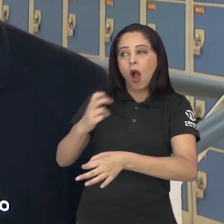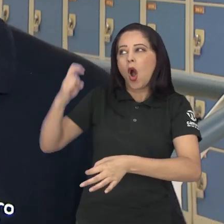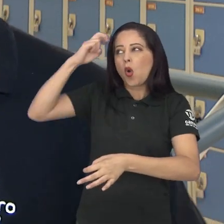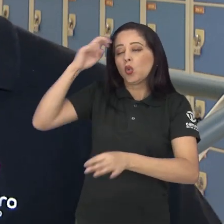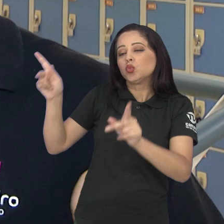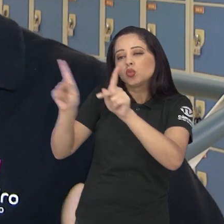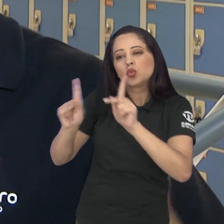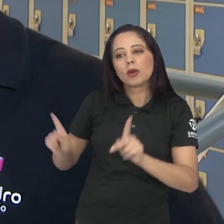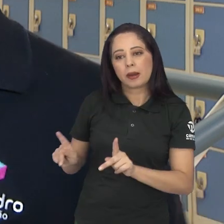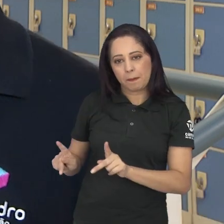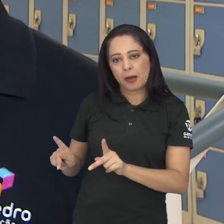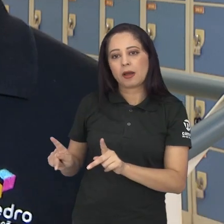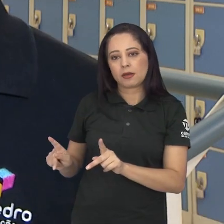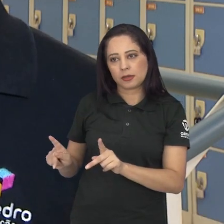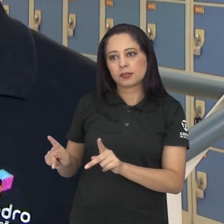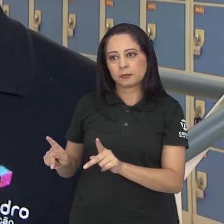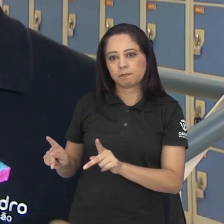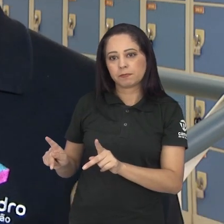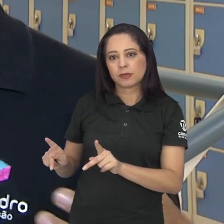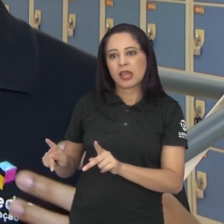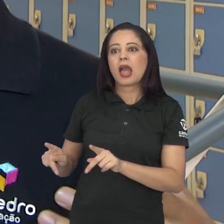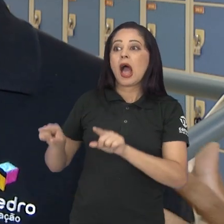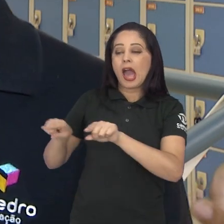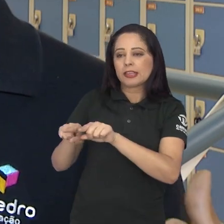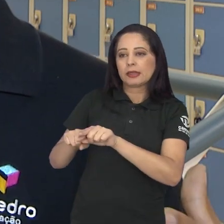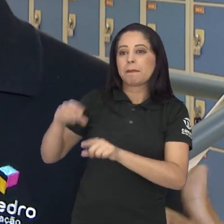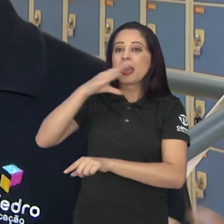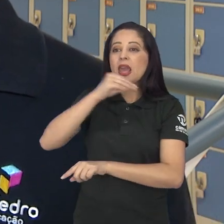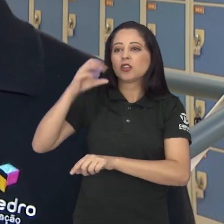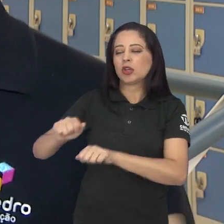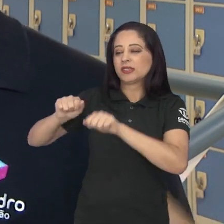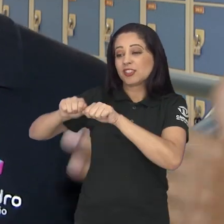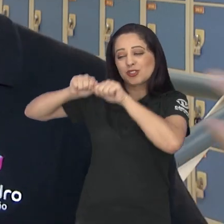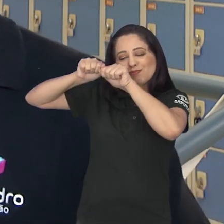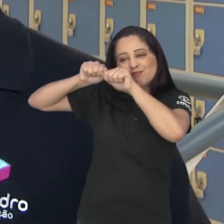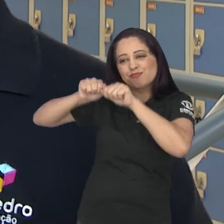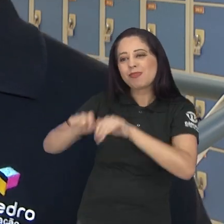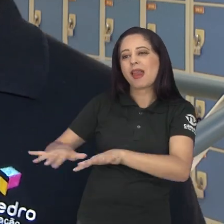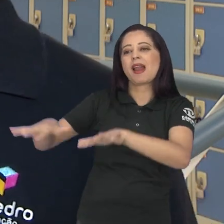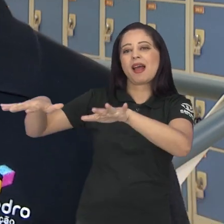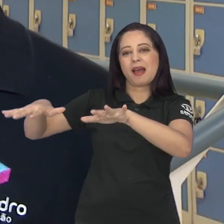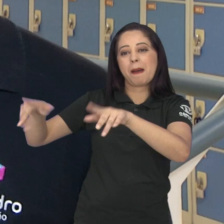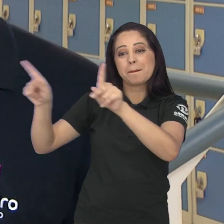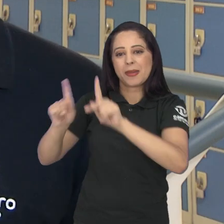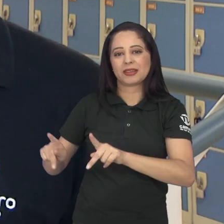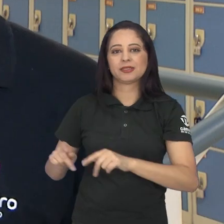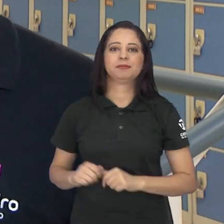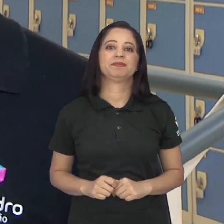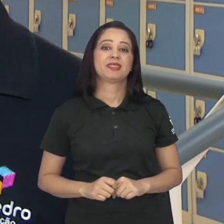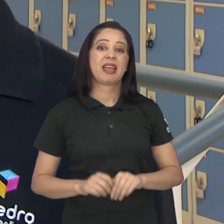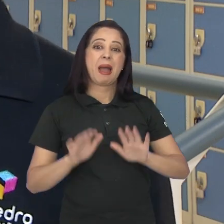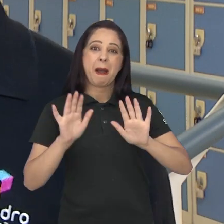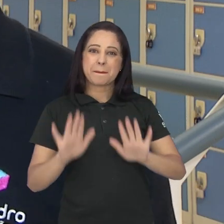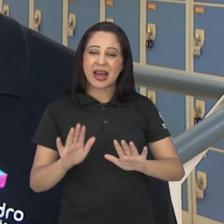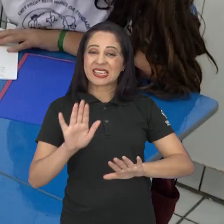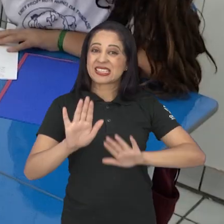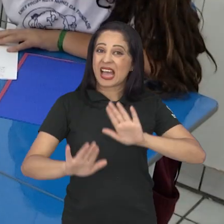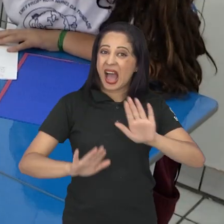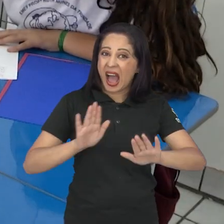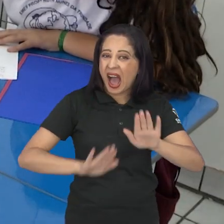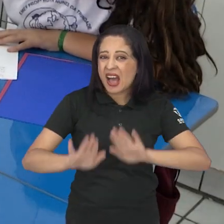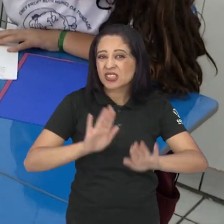atreladas a uma cultura de paz e tornando-se multiplicadores na sociedade, no ambiente em que ele convive.